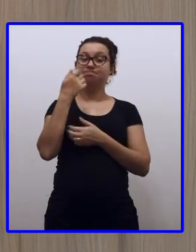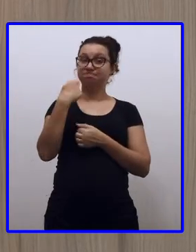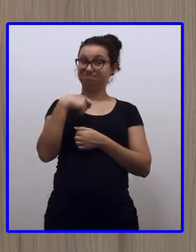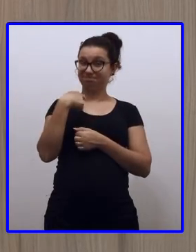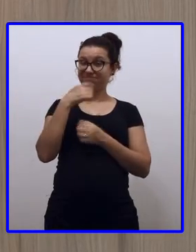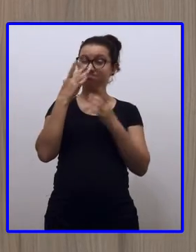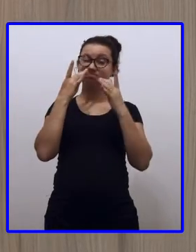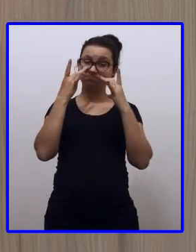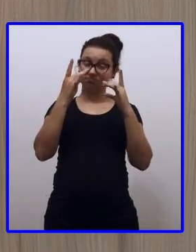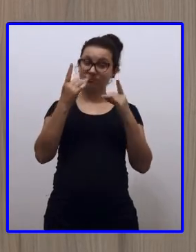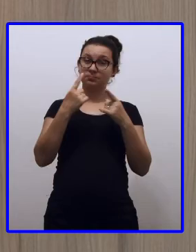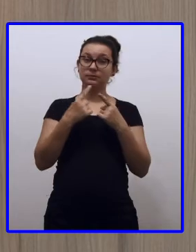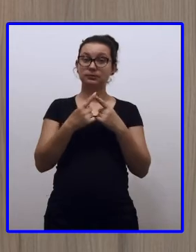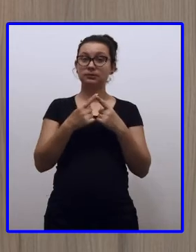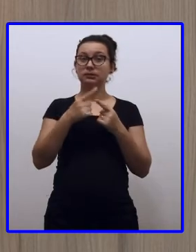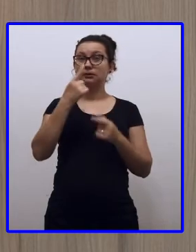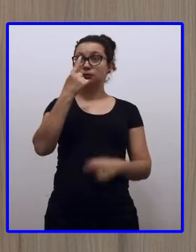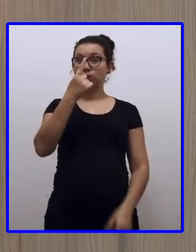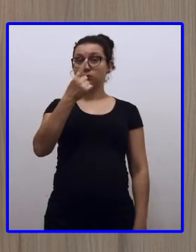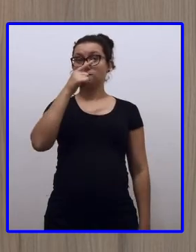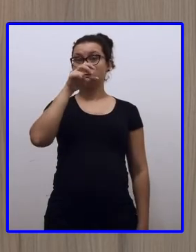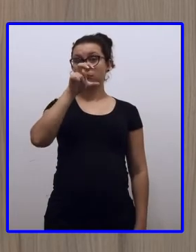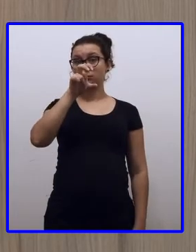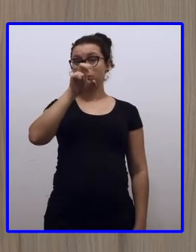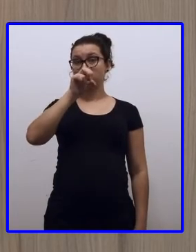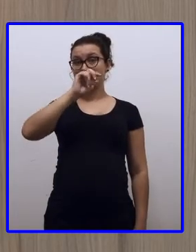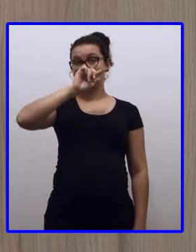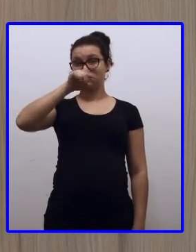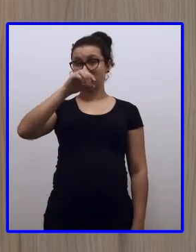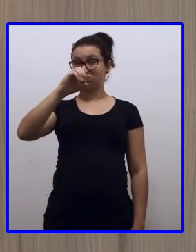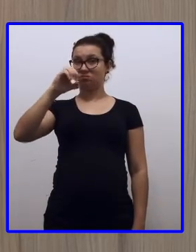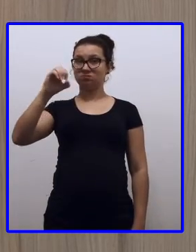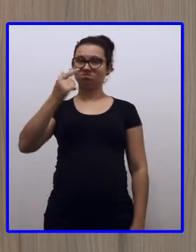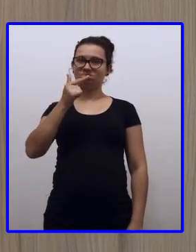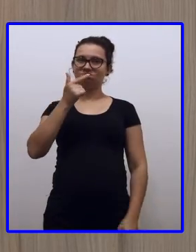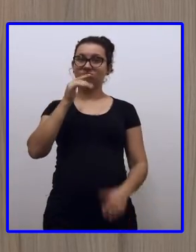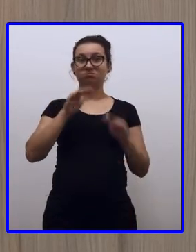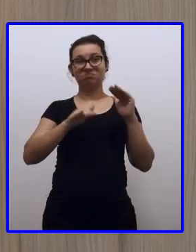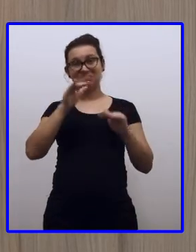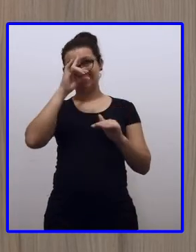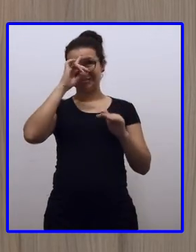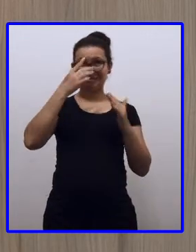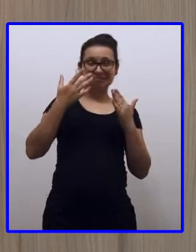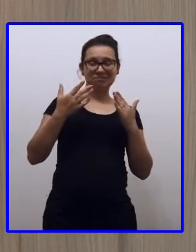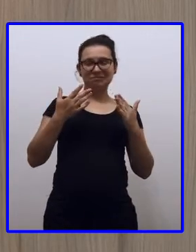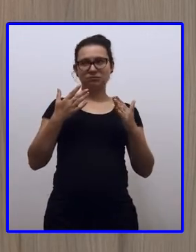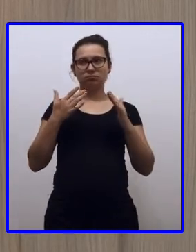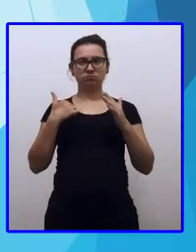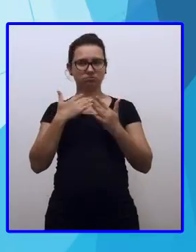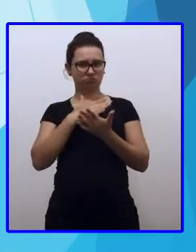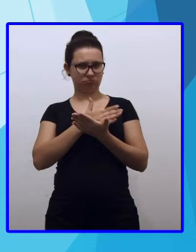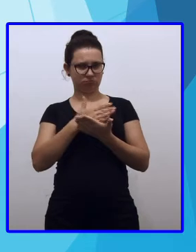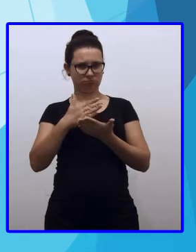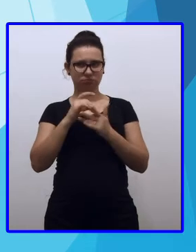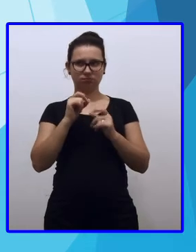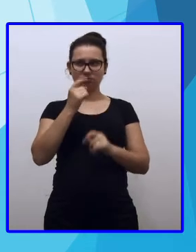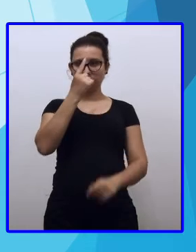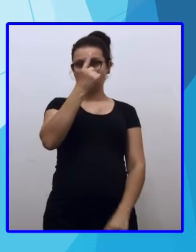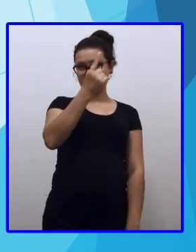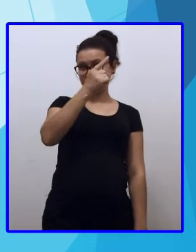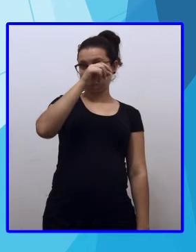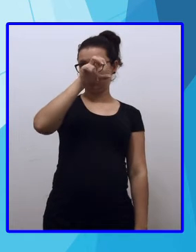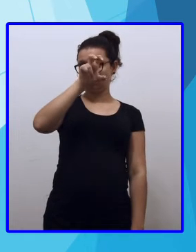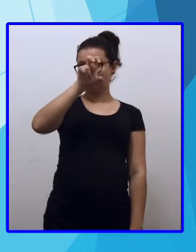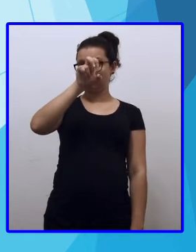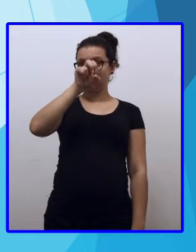Cento e cinquenta reais não está vírgula zero zero. Aí, pode dar dúvida. Então, eu começo lá. Cento e cinquenta.